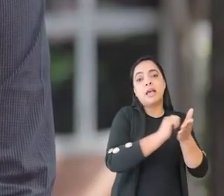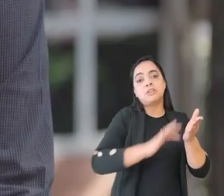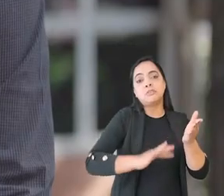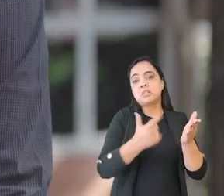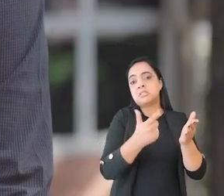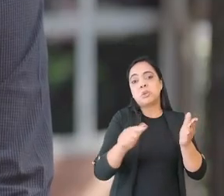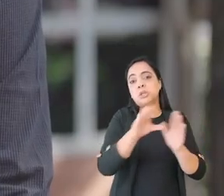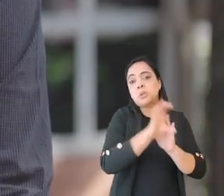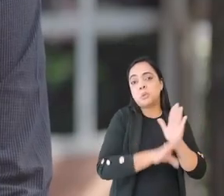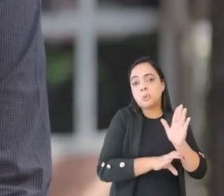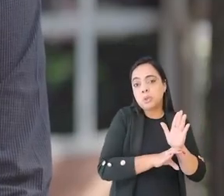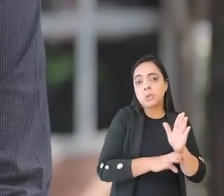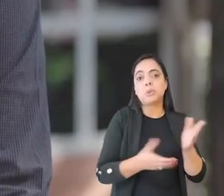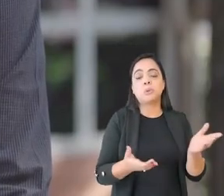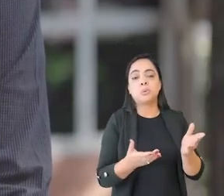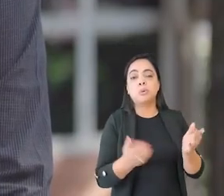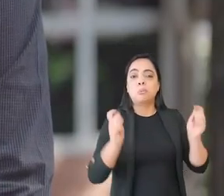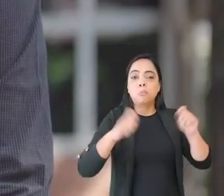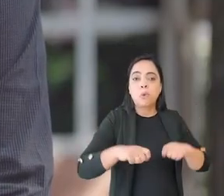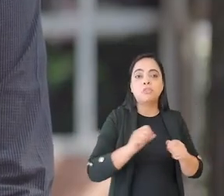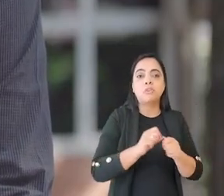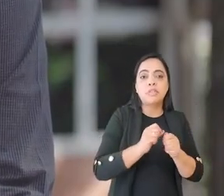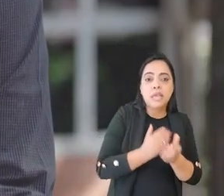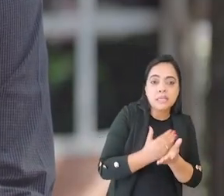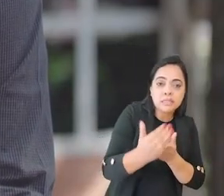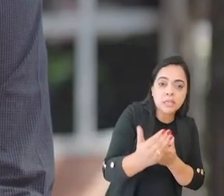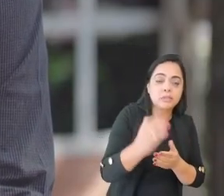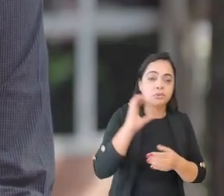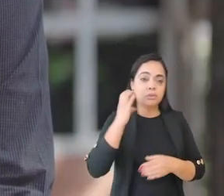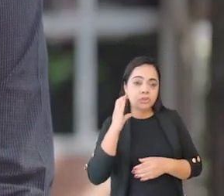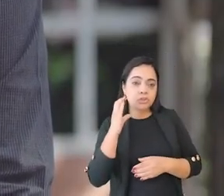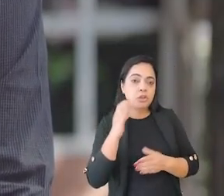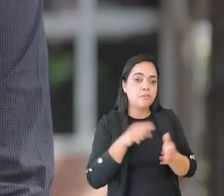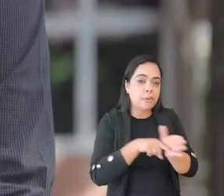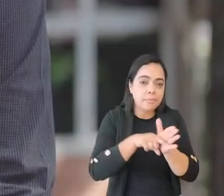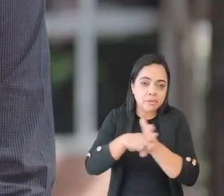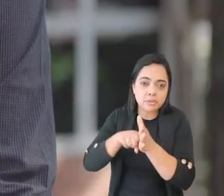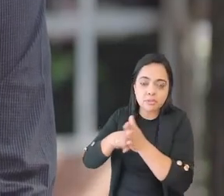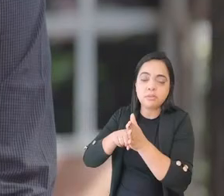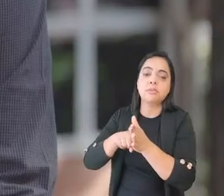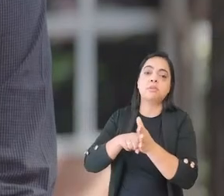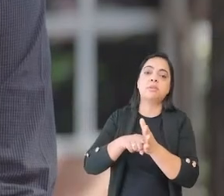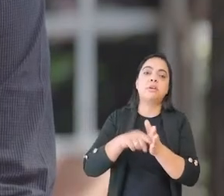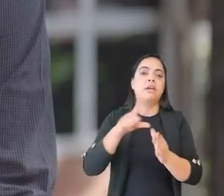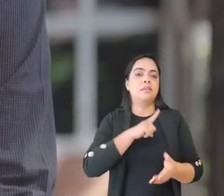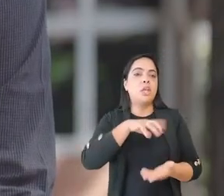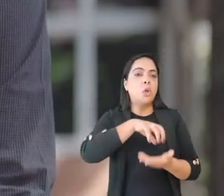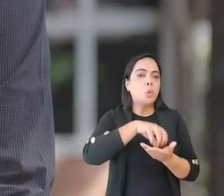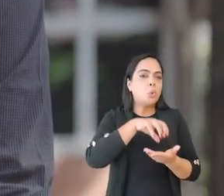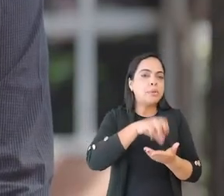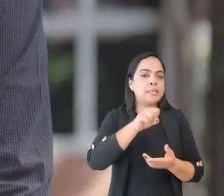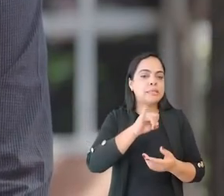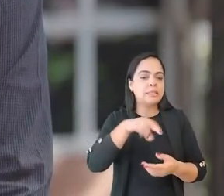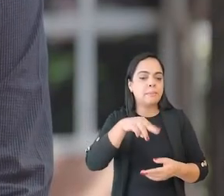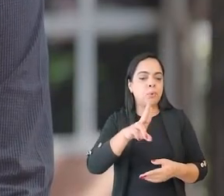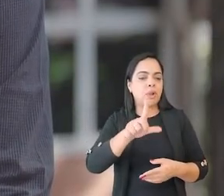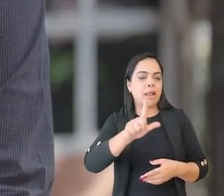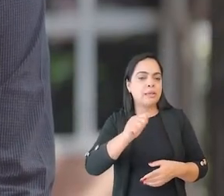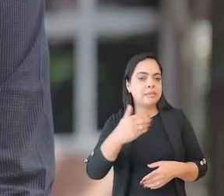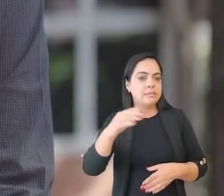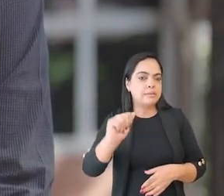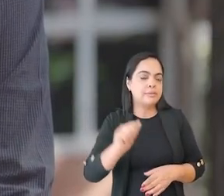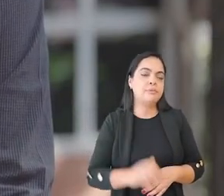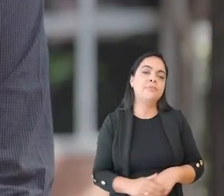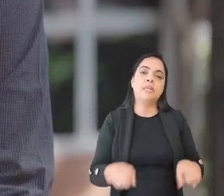extracurriculares. Aqui o estudante vai poder cursar iniciação científica, começar a fazer pesquisa, vai ter clube de simulações, vai ter